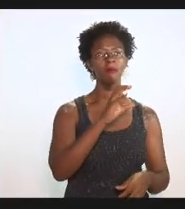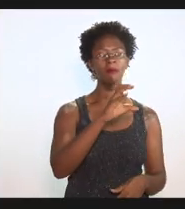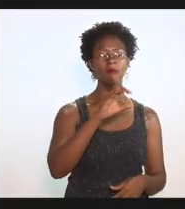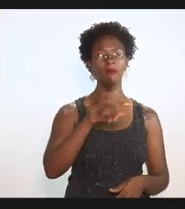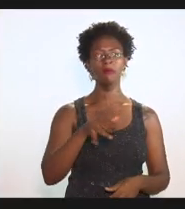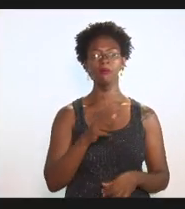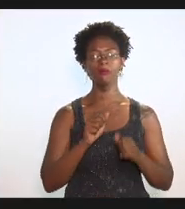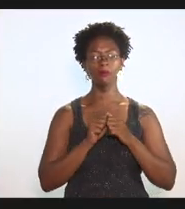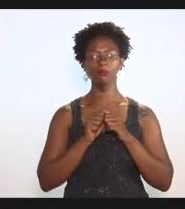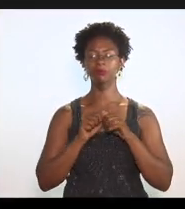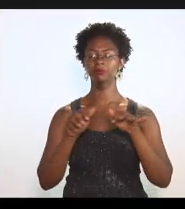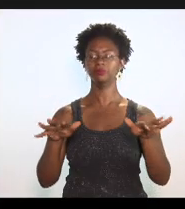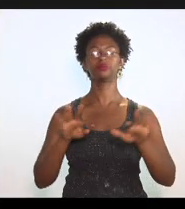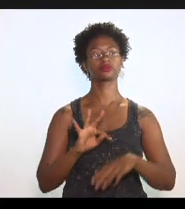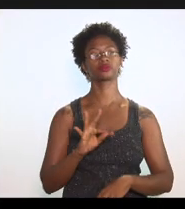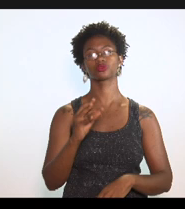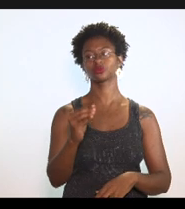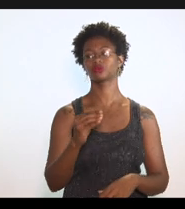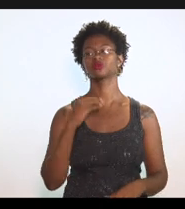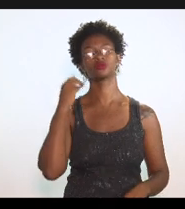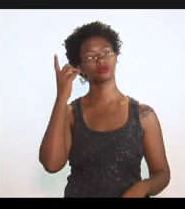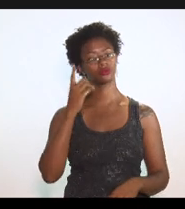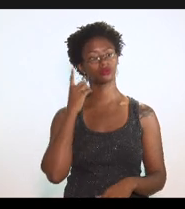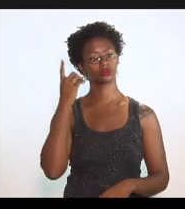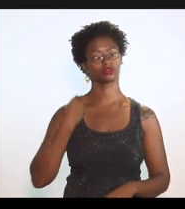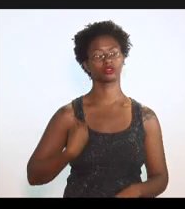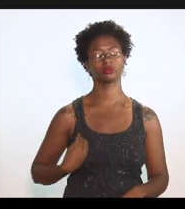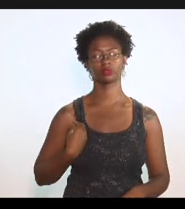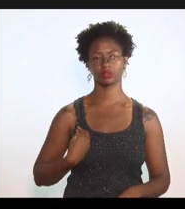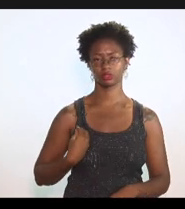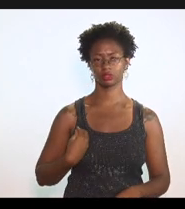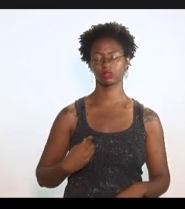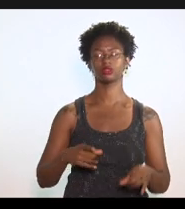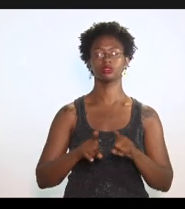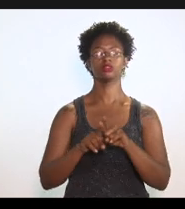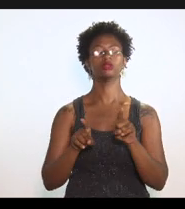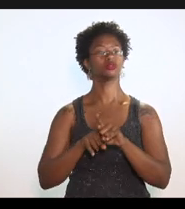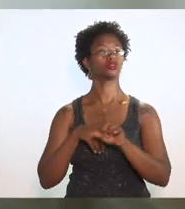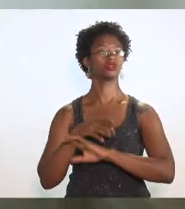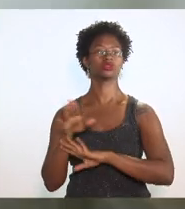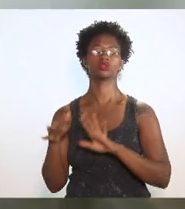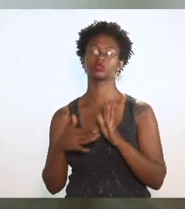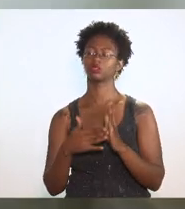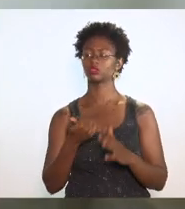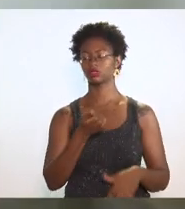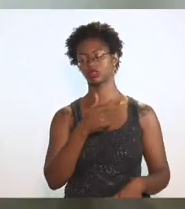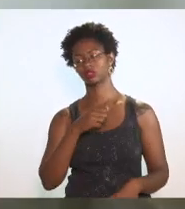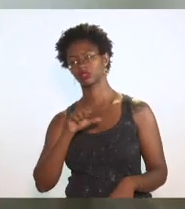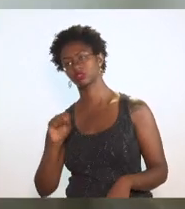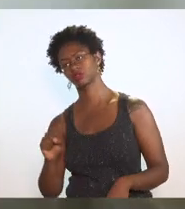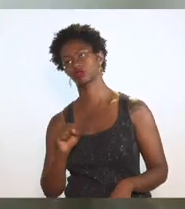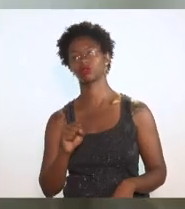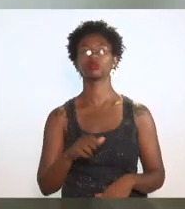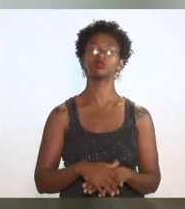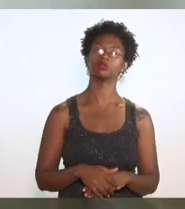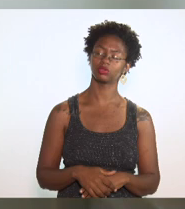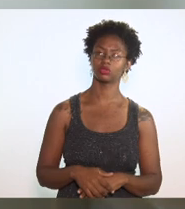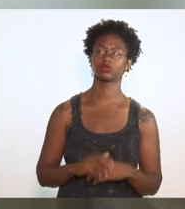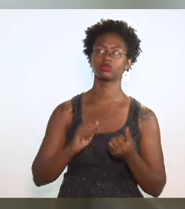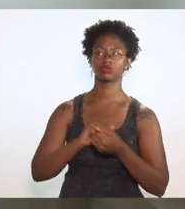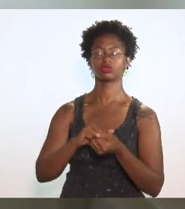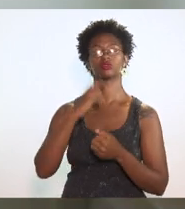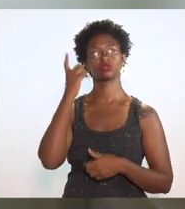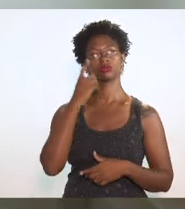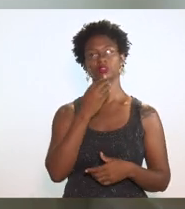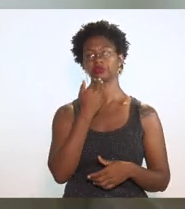a todos os senhores deputados presentes ou todos aqueles assessores em nome dos deputados que solicitarem.